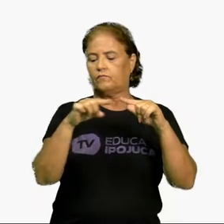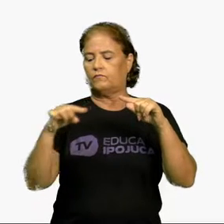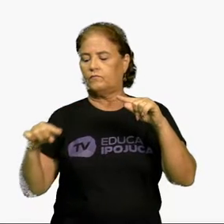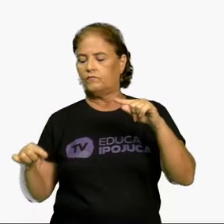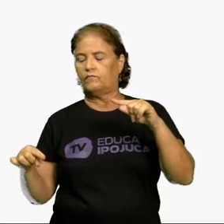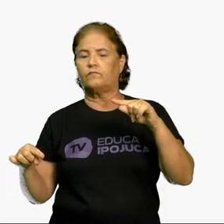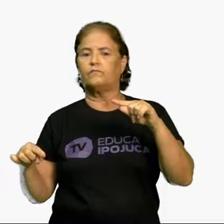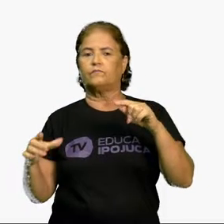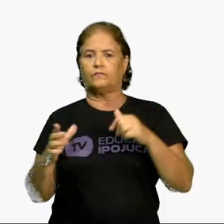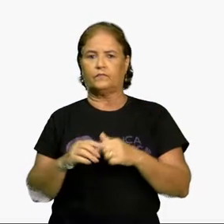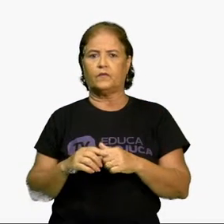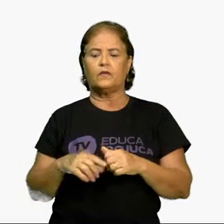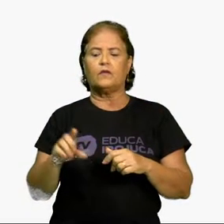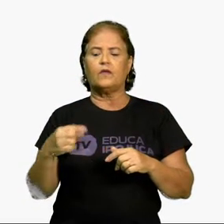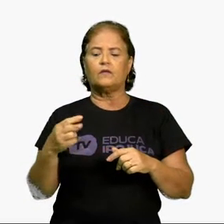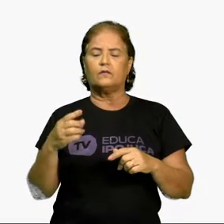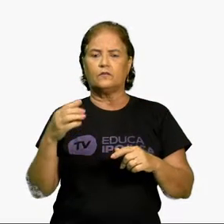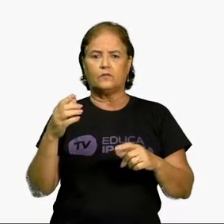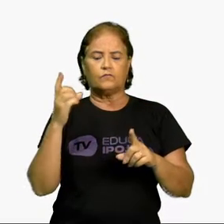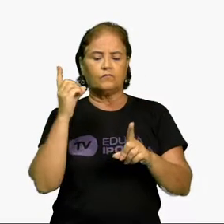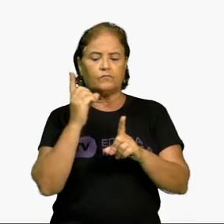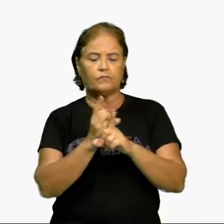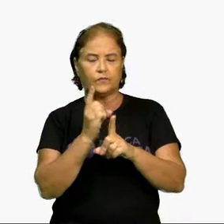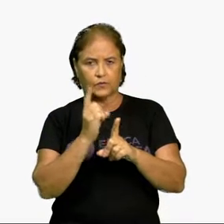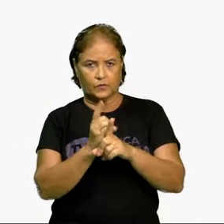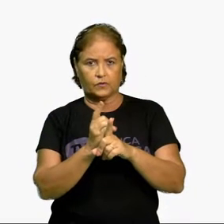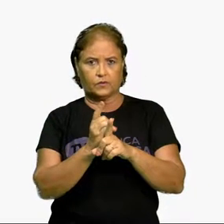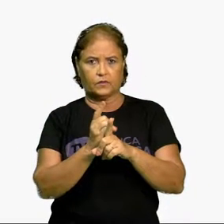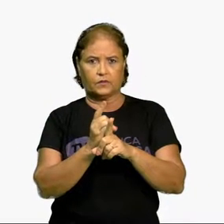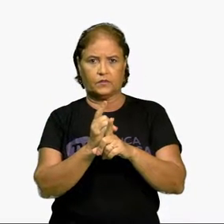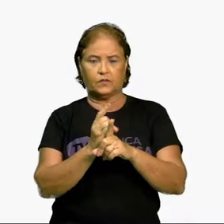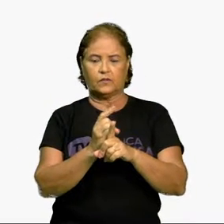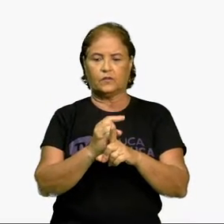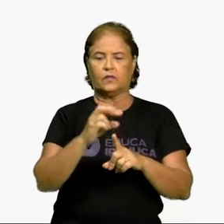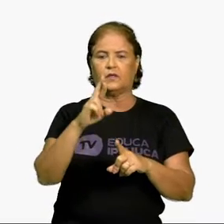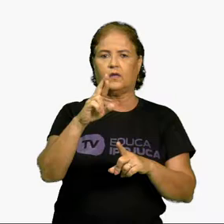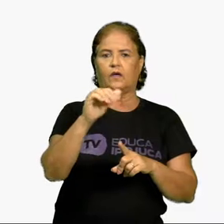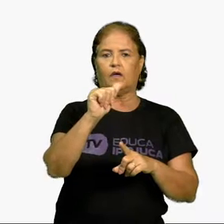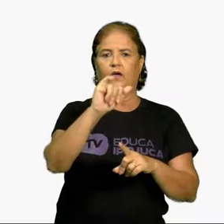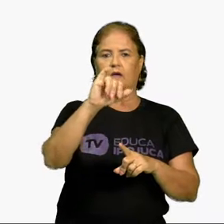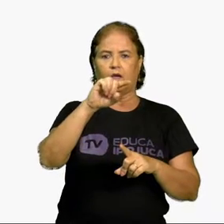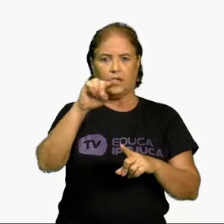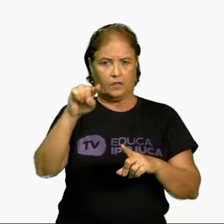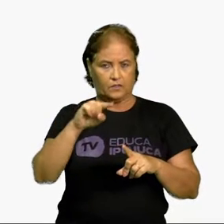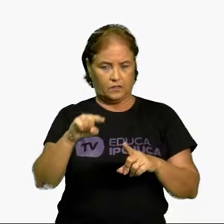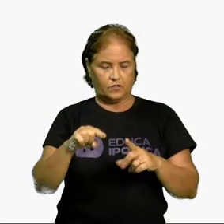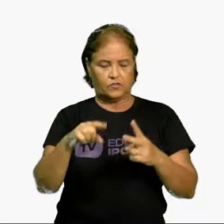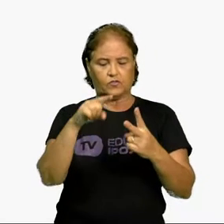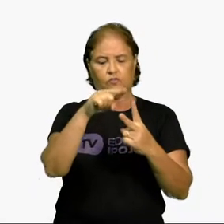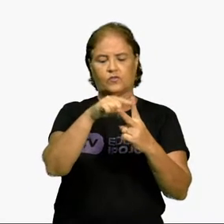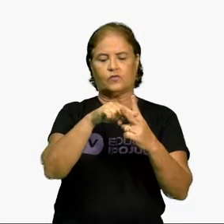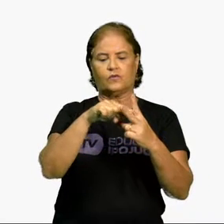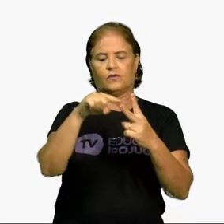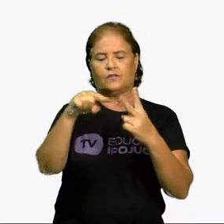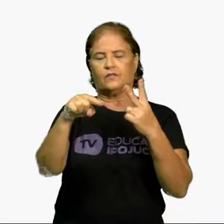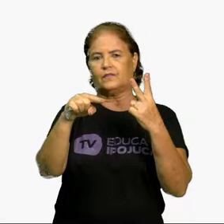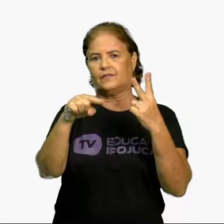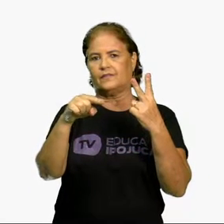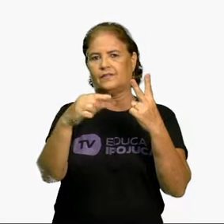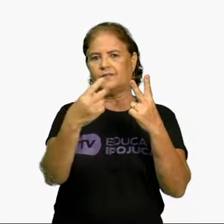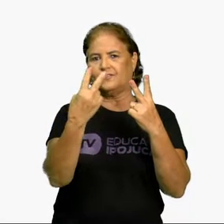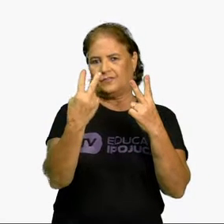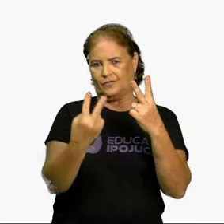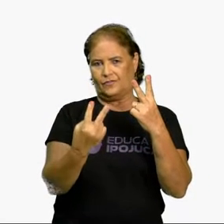E eles descobriram que era a raiz quadrada de 2. Então,